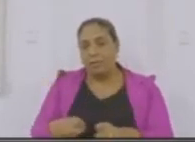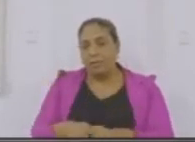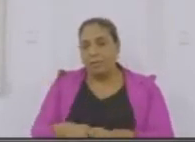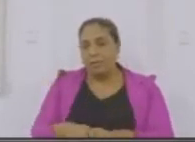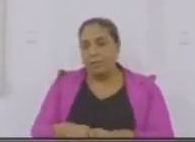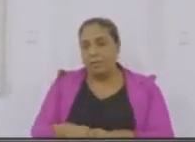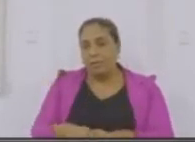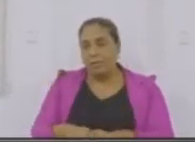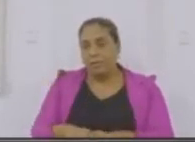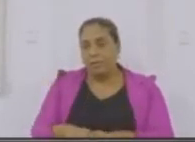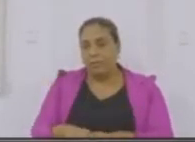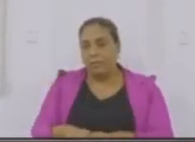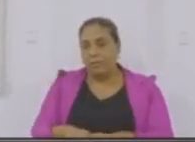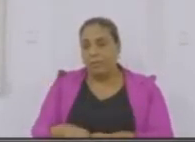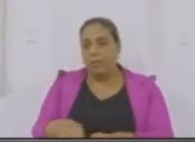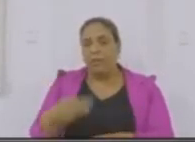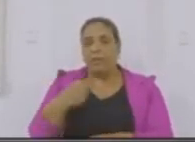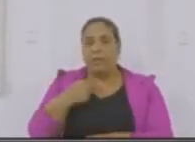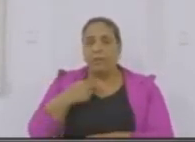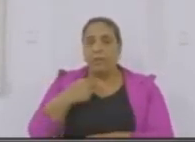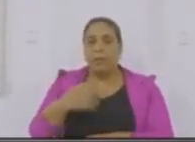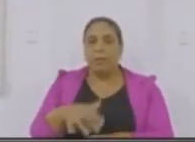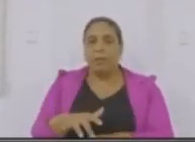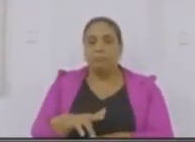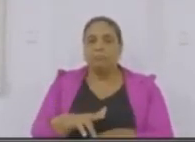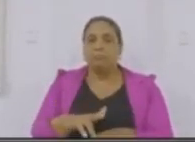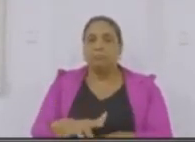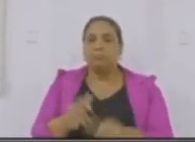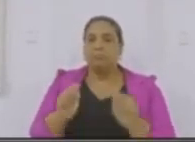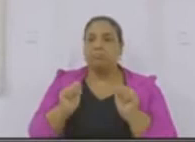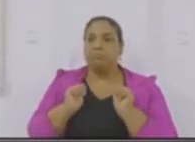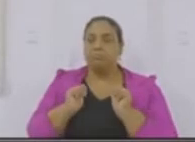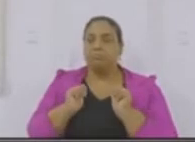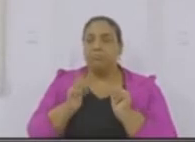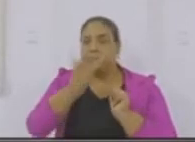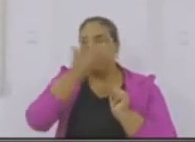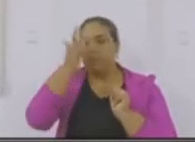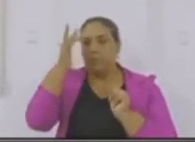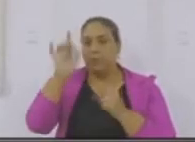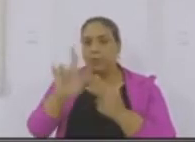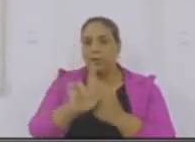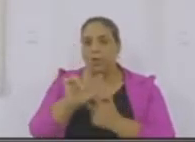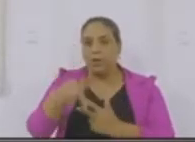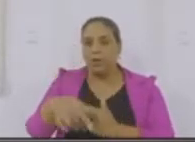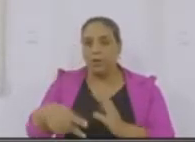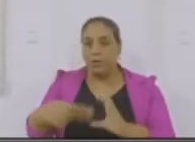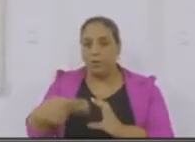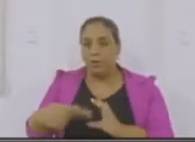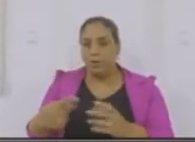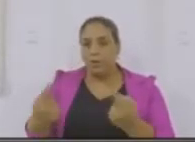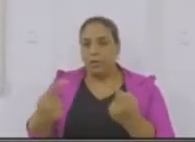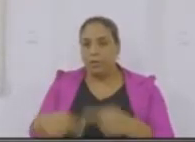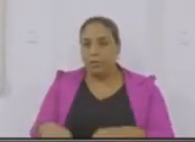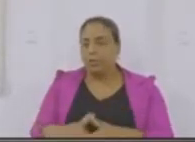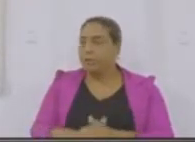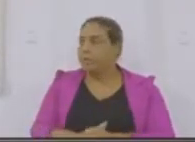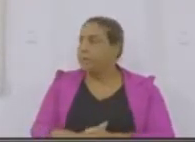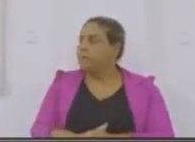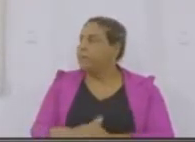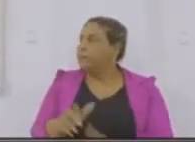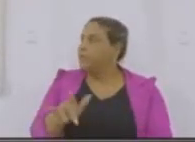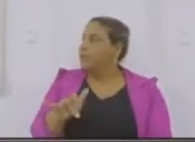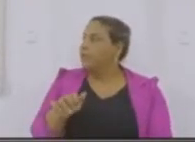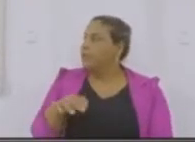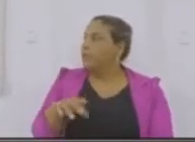da Procuradoria da Casa de Defesa dos Parlamentares que compõem o Legislativo tangoense. Em discussão, com a palavra do Leandro.